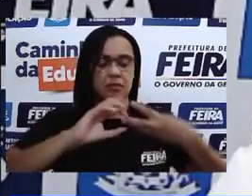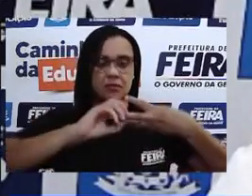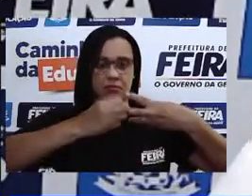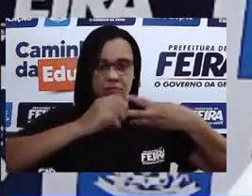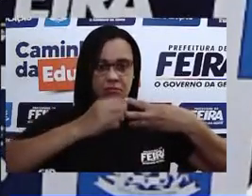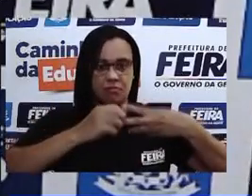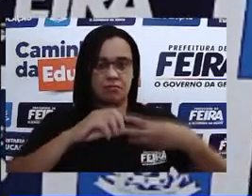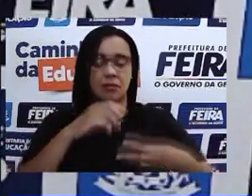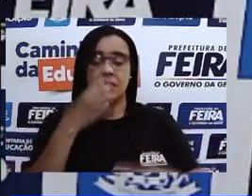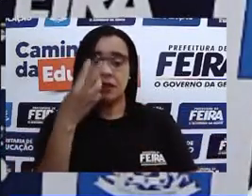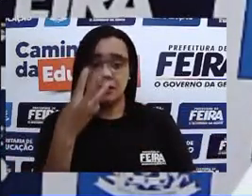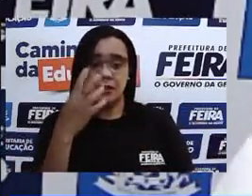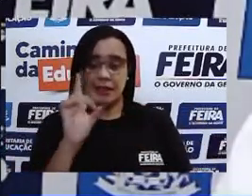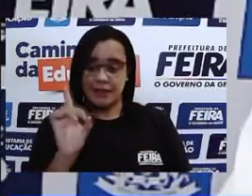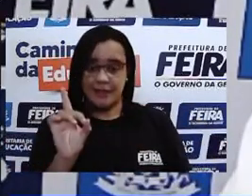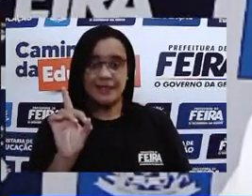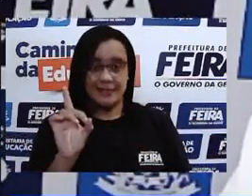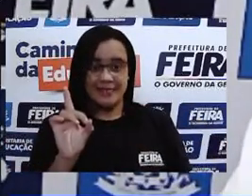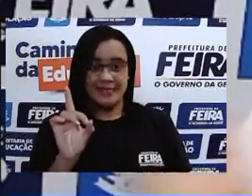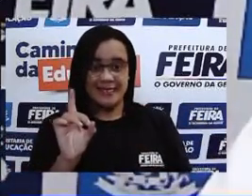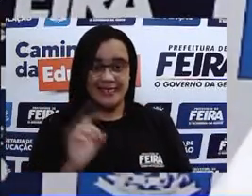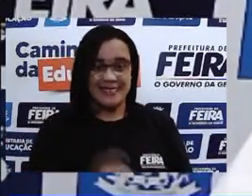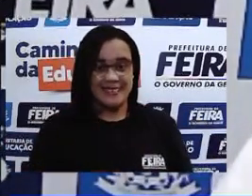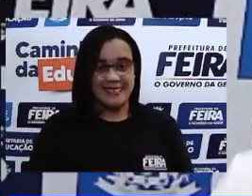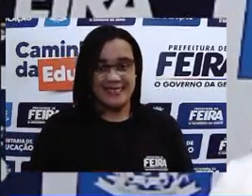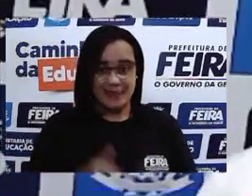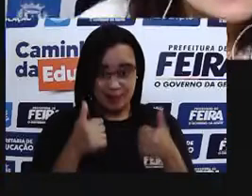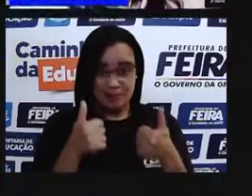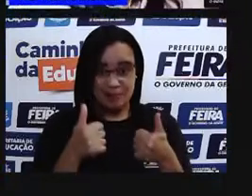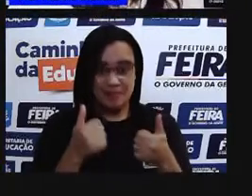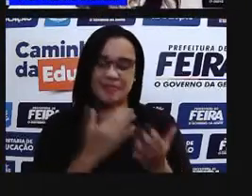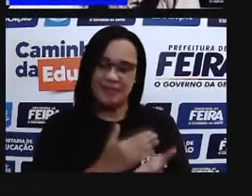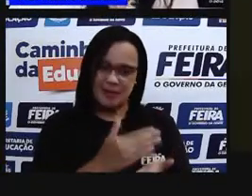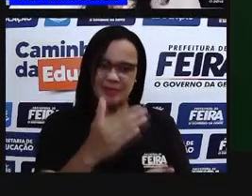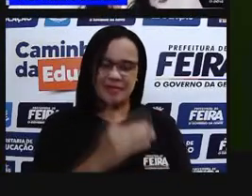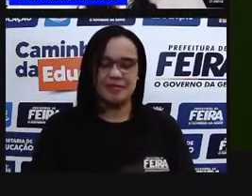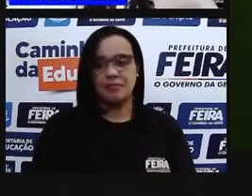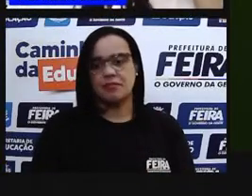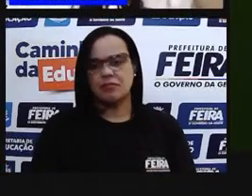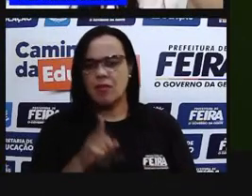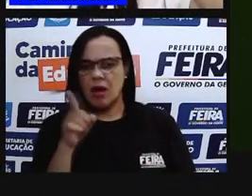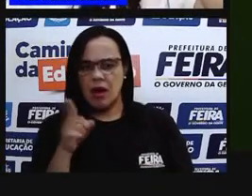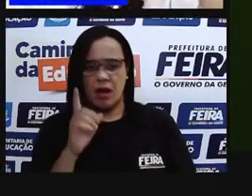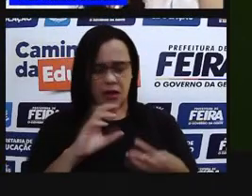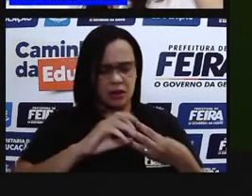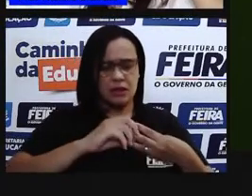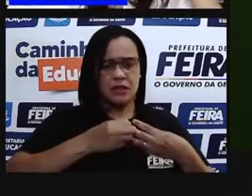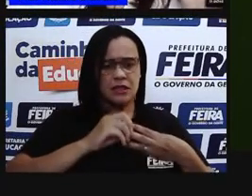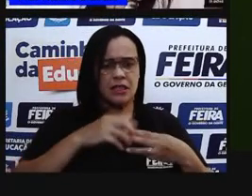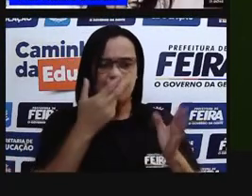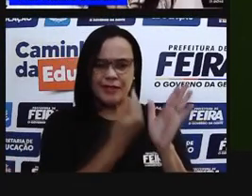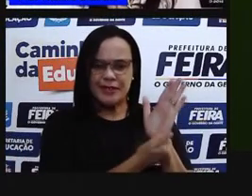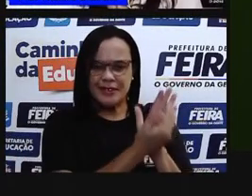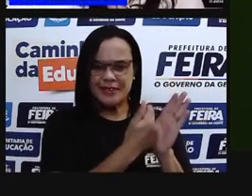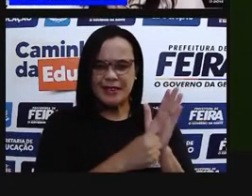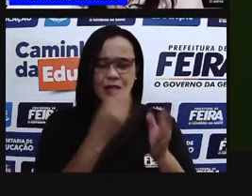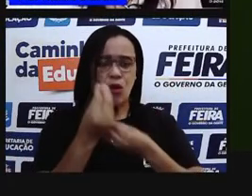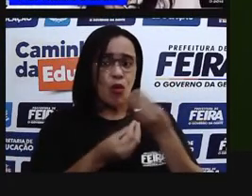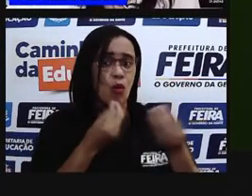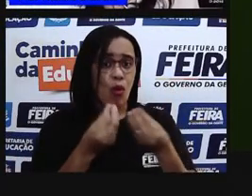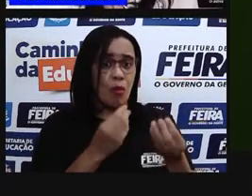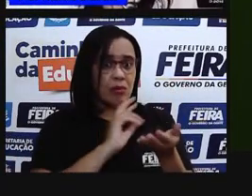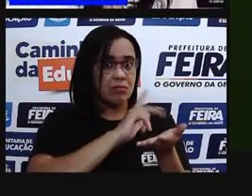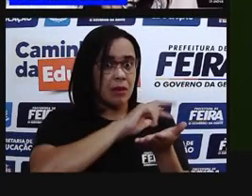Então, conseguem ver aí? Tudo tranquilo? Então, vamos lá. Essa célula interativa, né? Vários órgãos